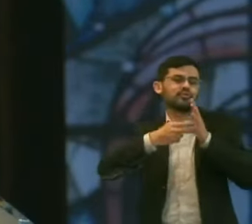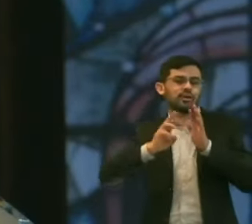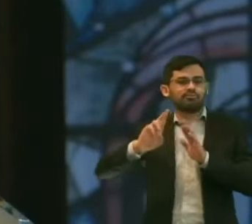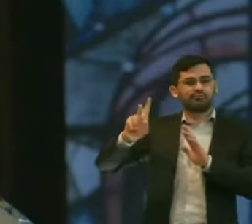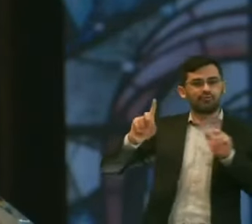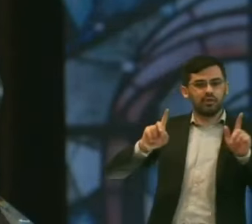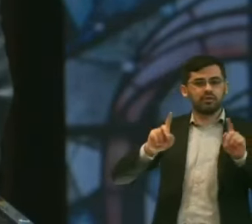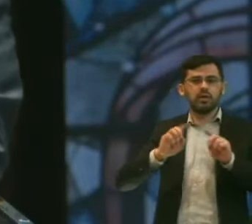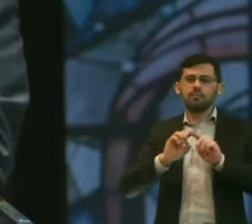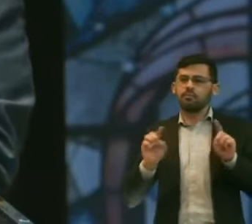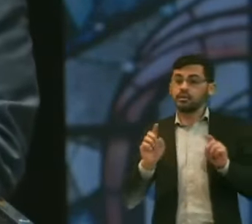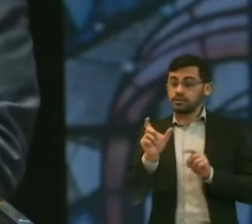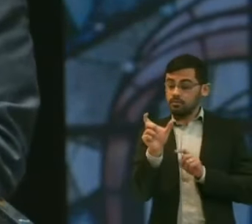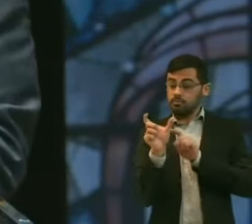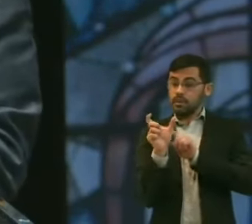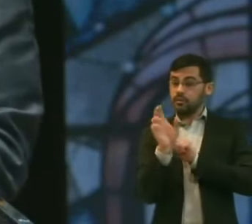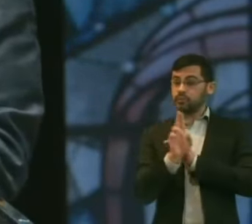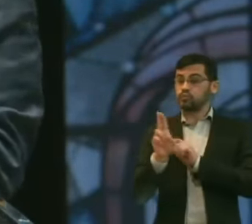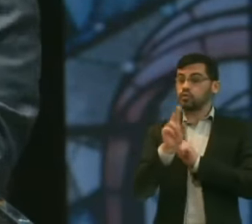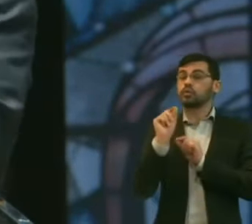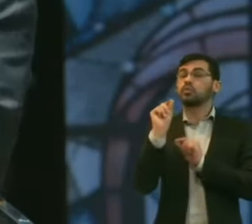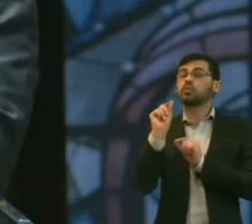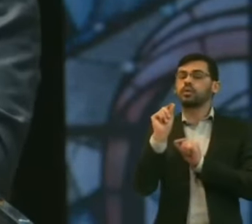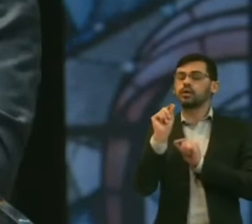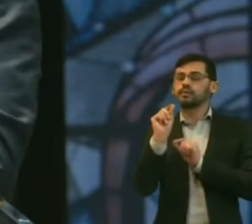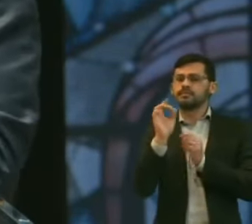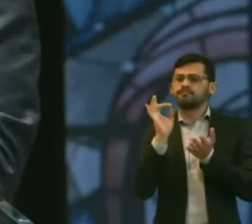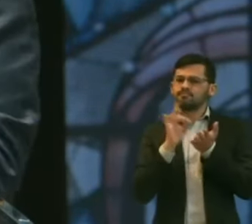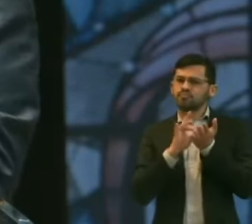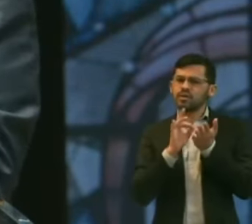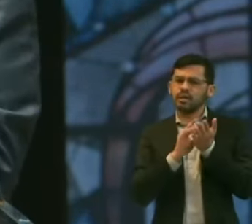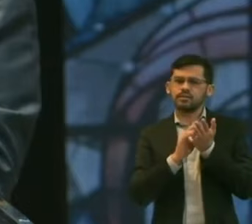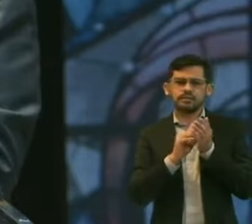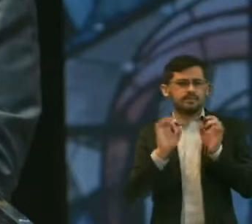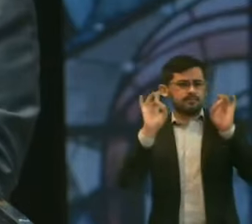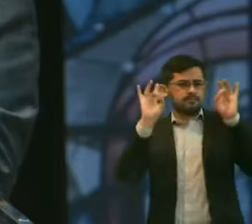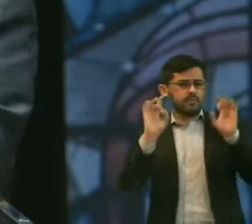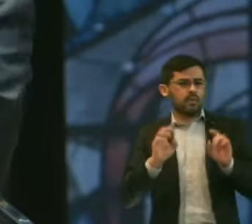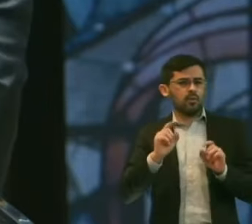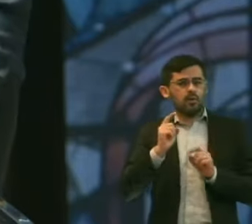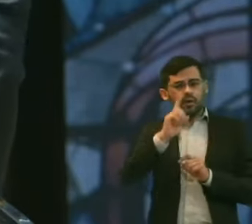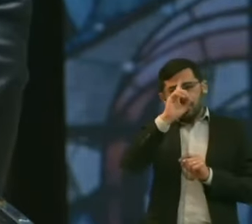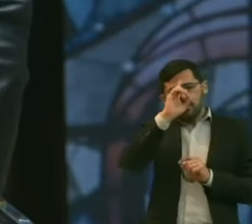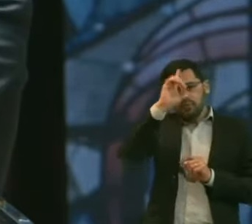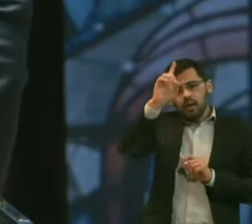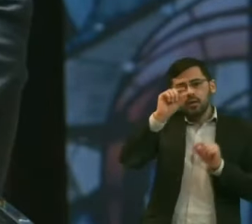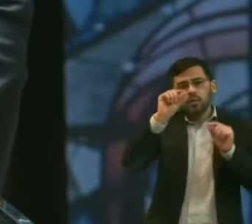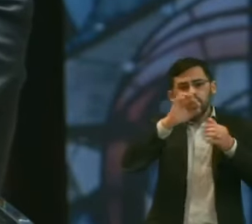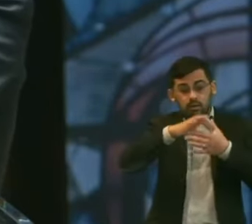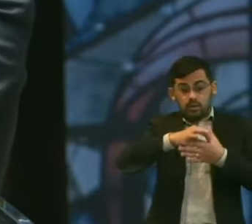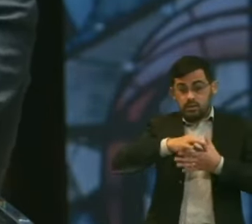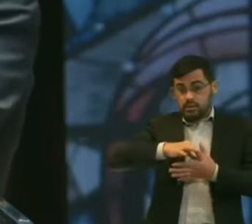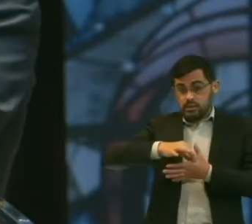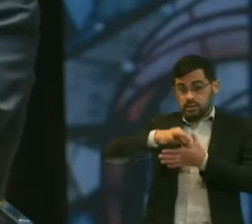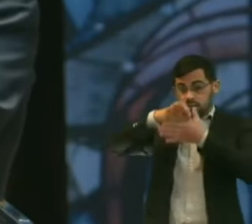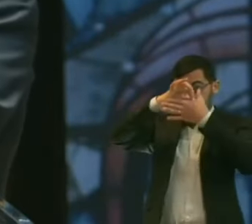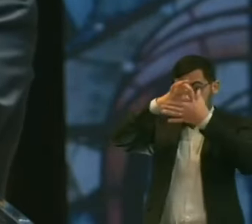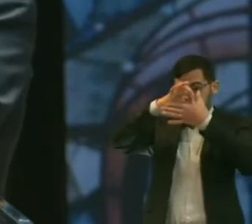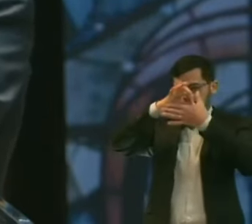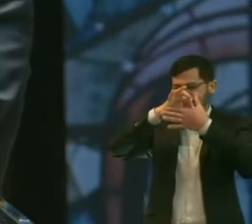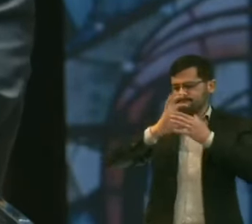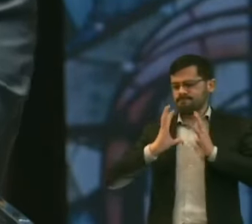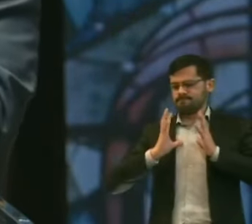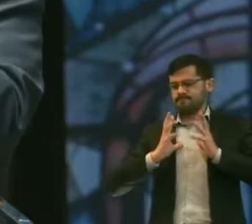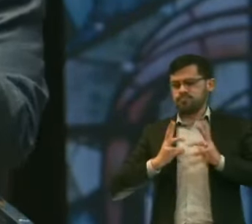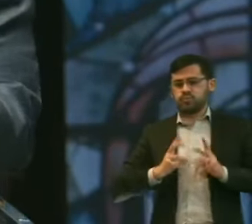E a palavra usada aqui Tem como elemento principal A ideia de líder sagrado